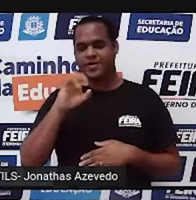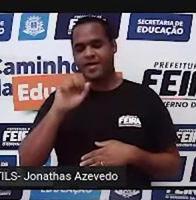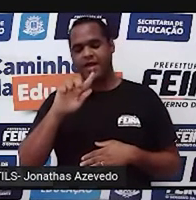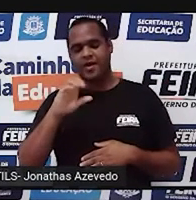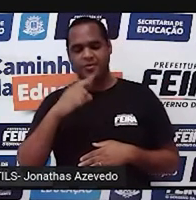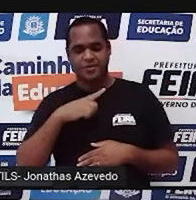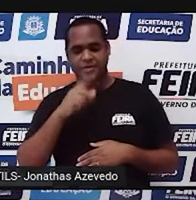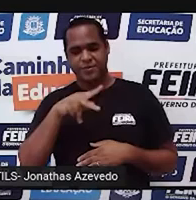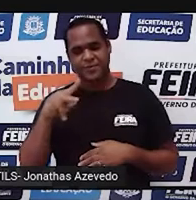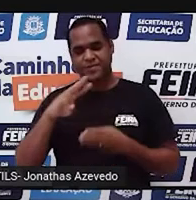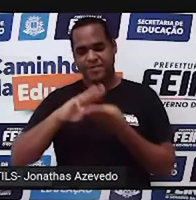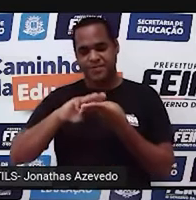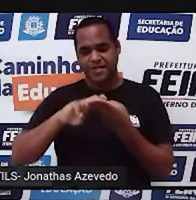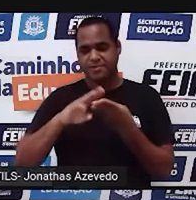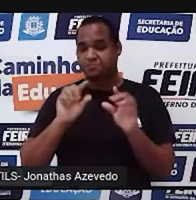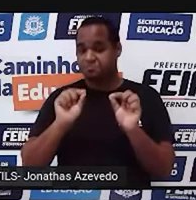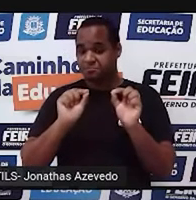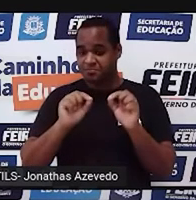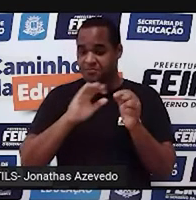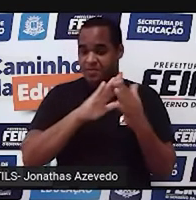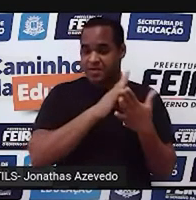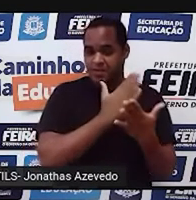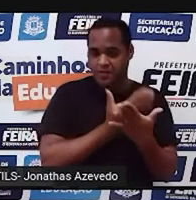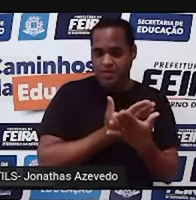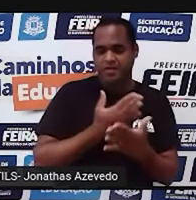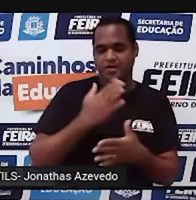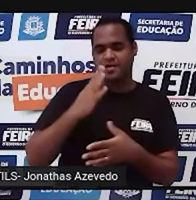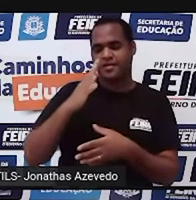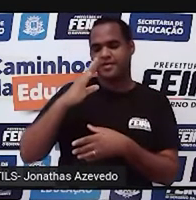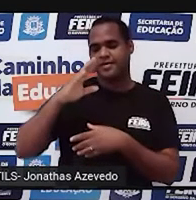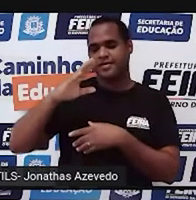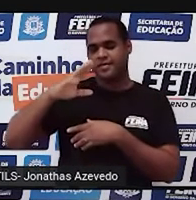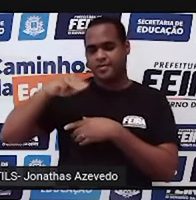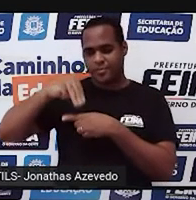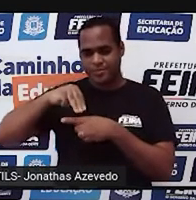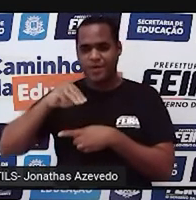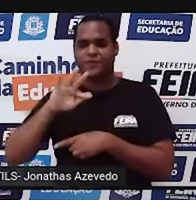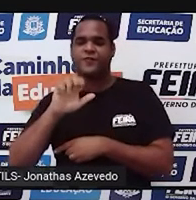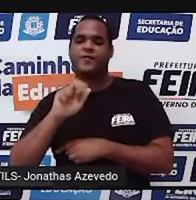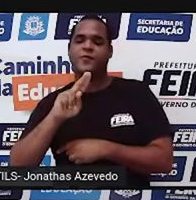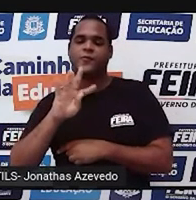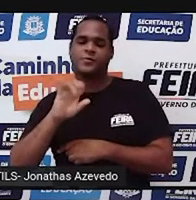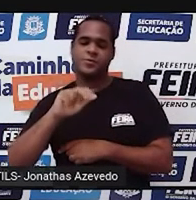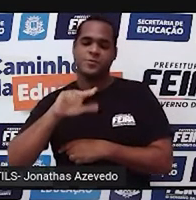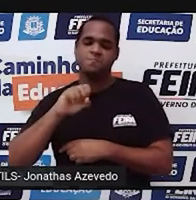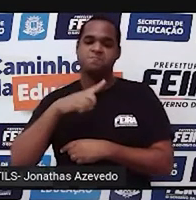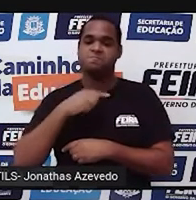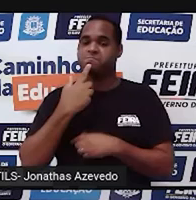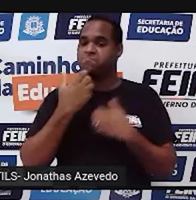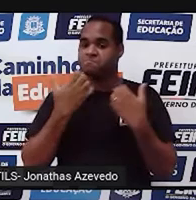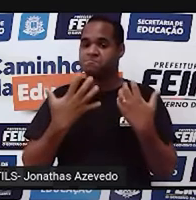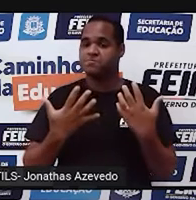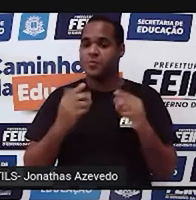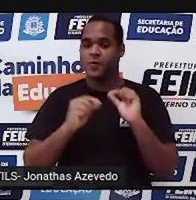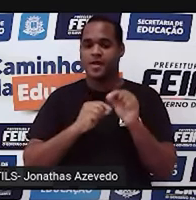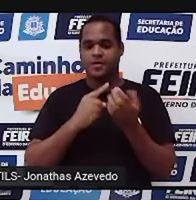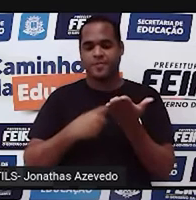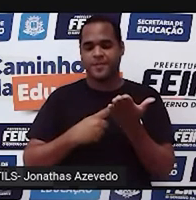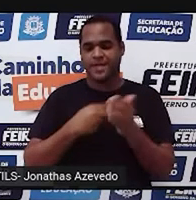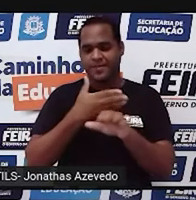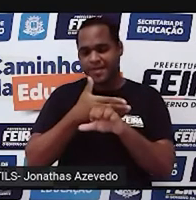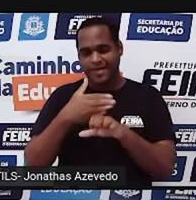Ramos, professor de matemática lá da Escola Municipal Faustino Dias Lima, eu tenho pele